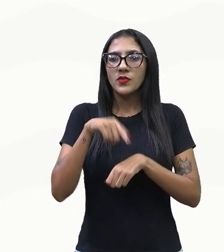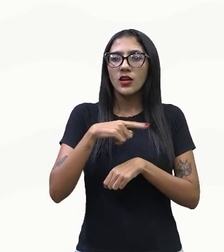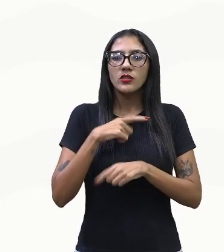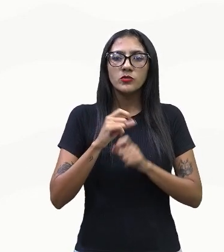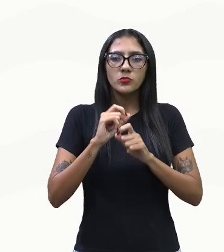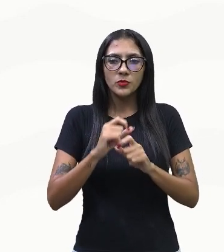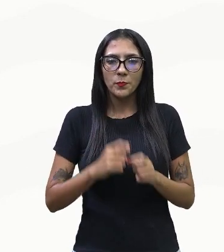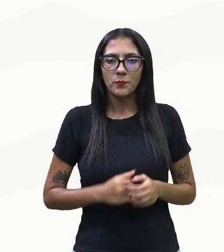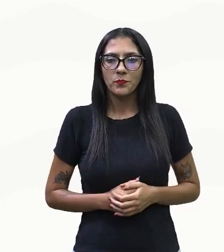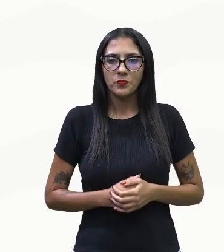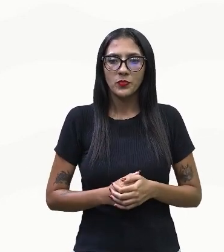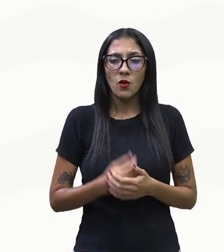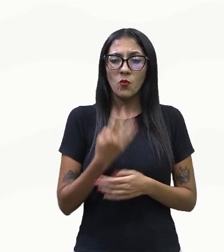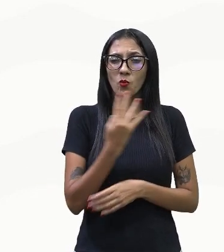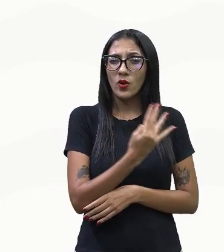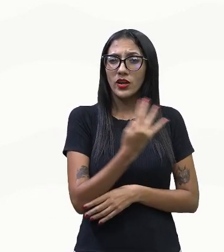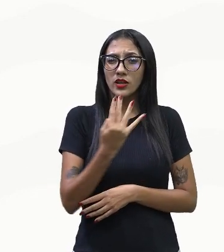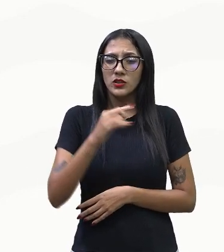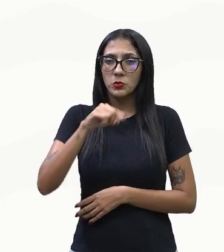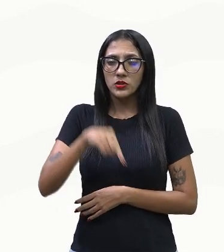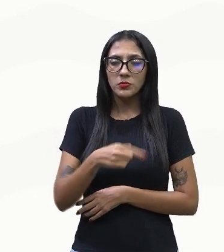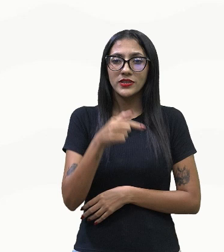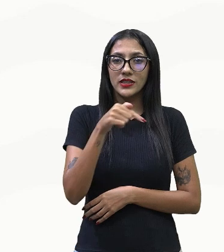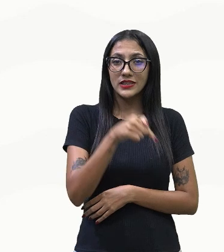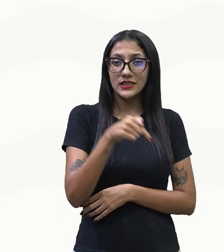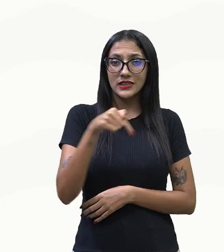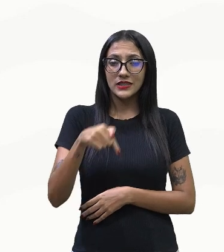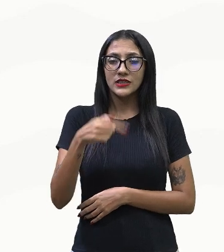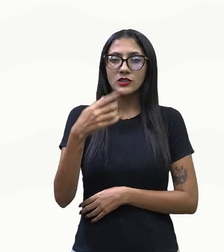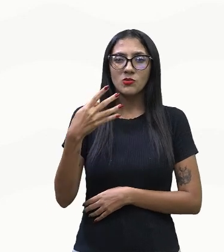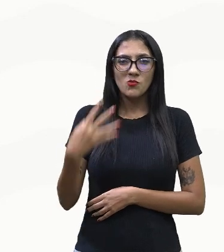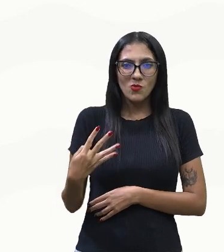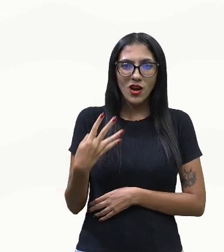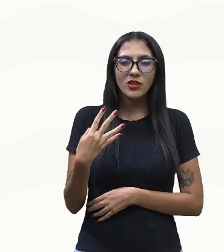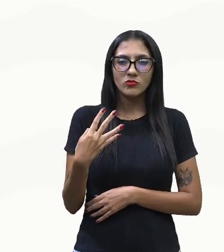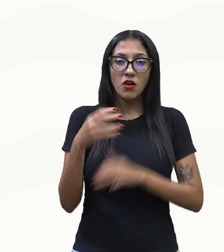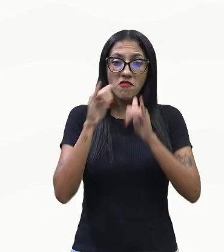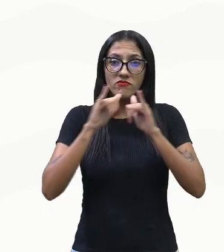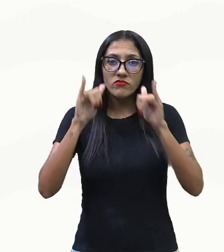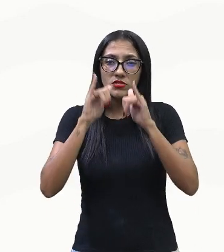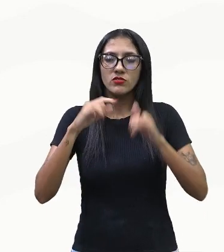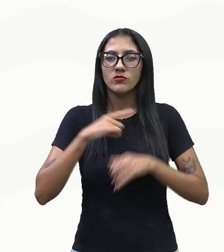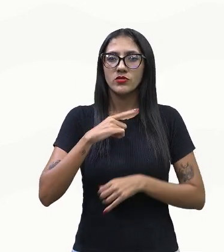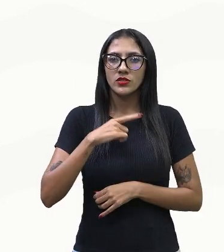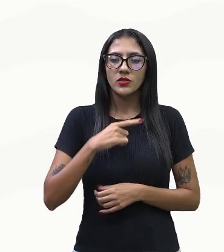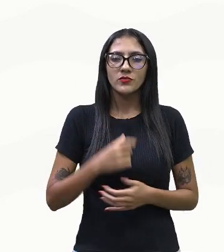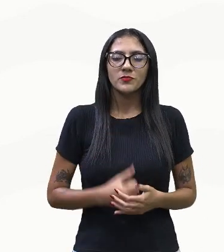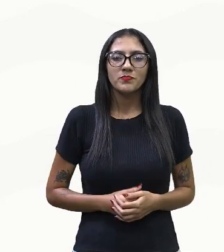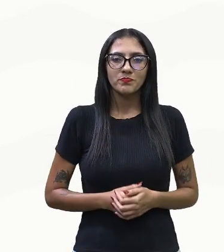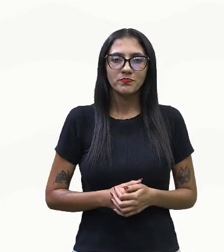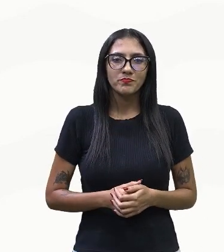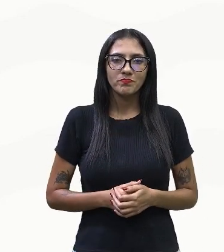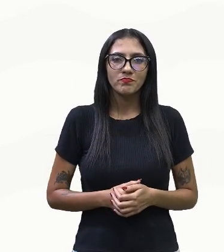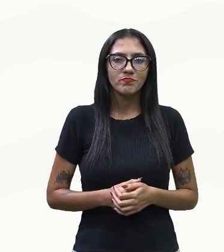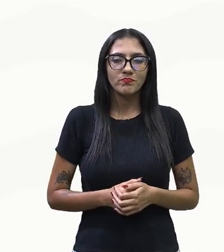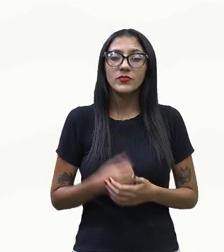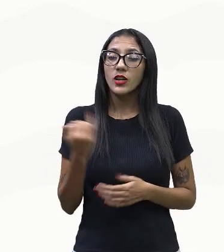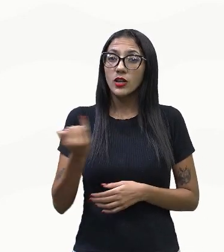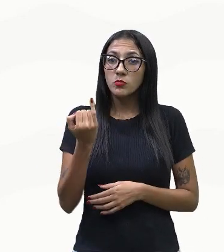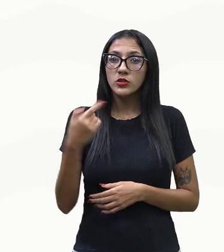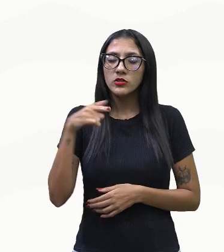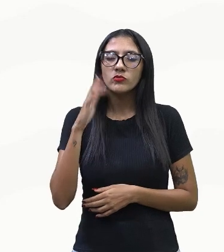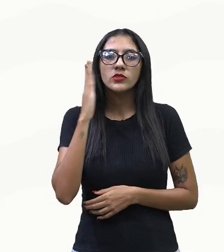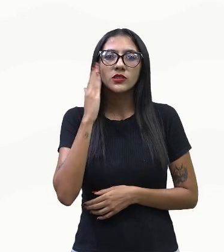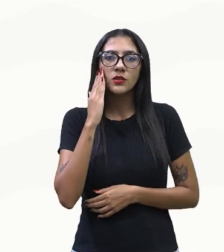foram em torno de 44.774 alertas. É importante colocar para vocês que a